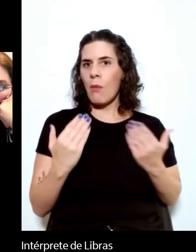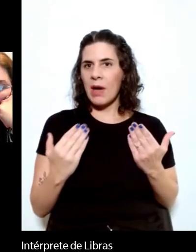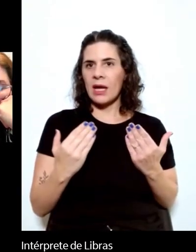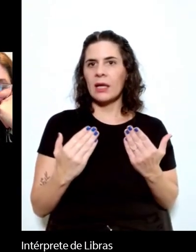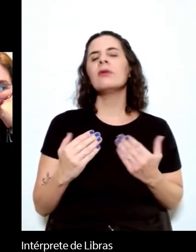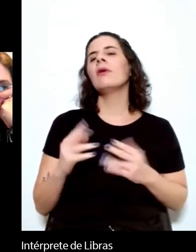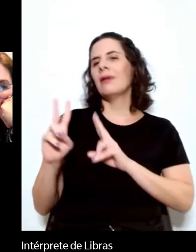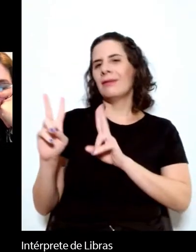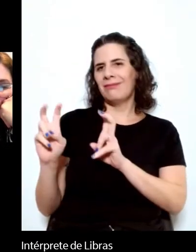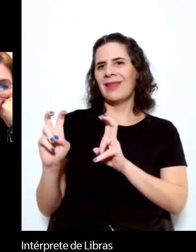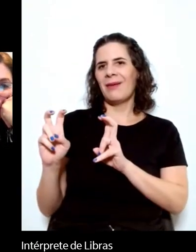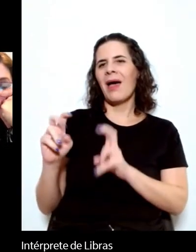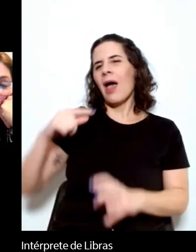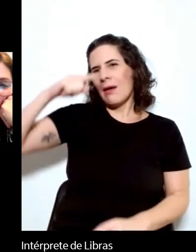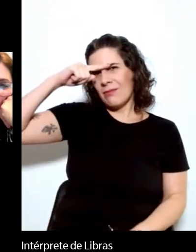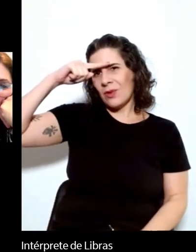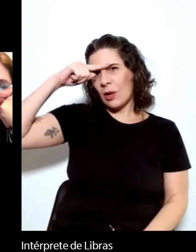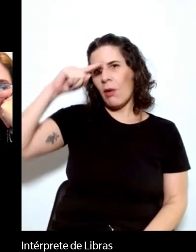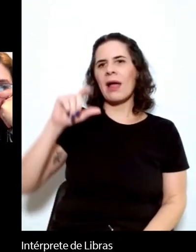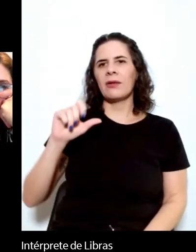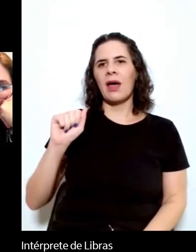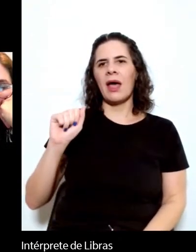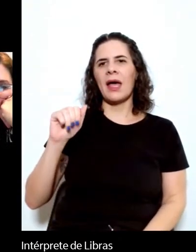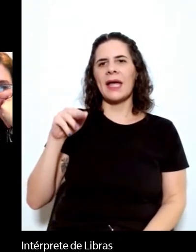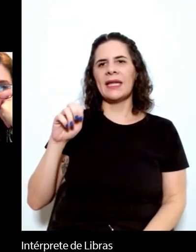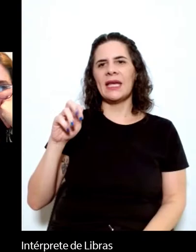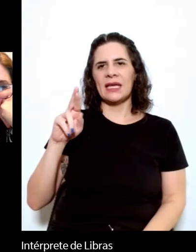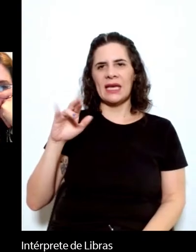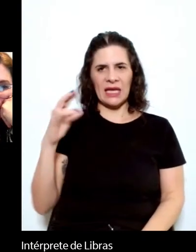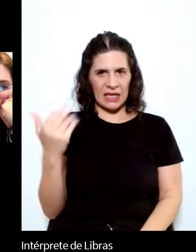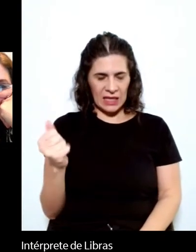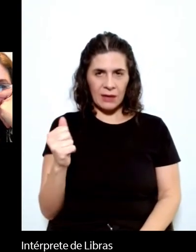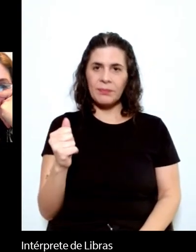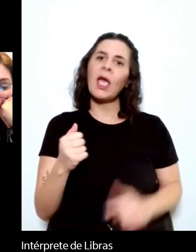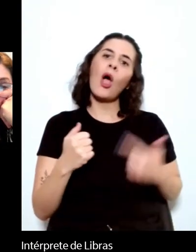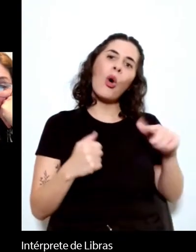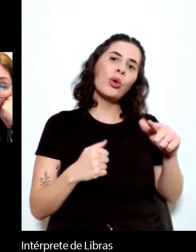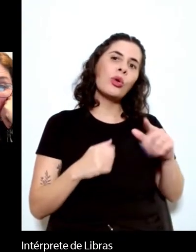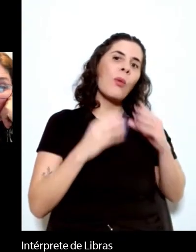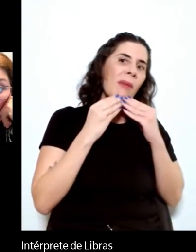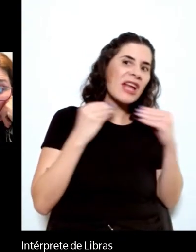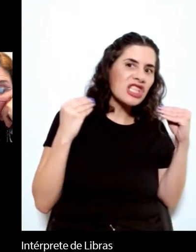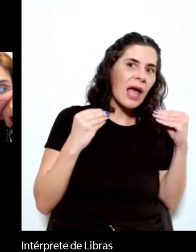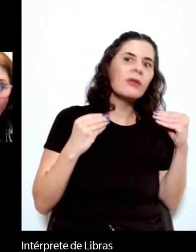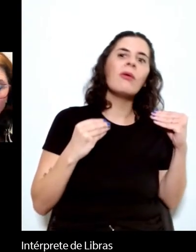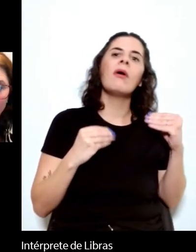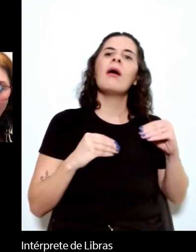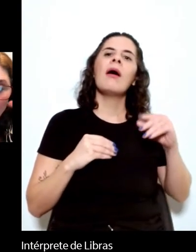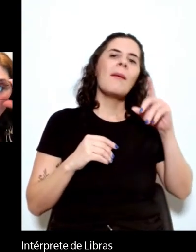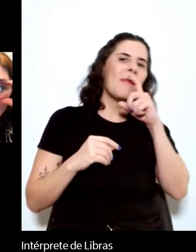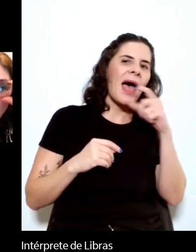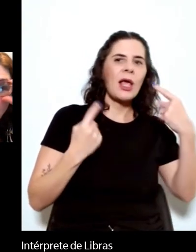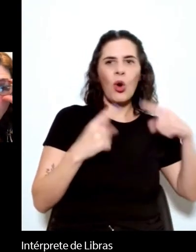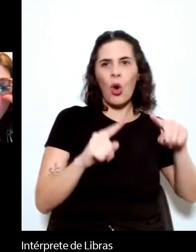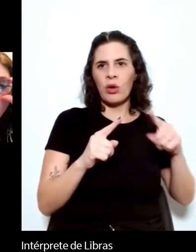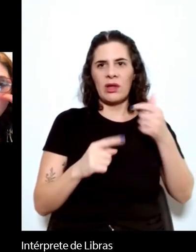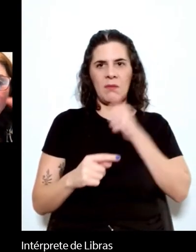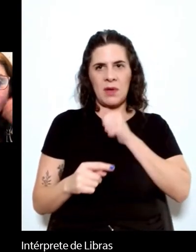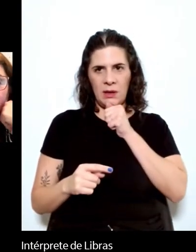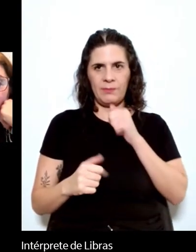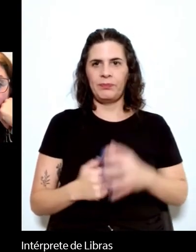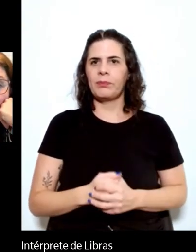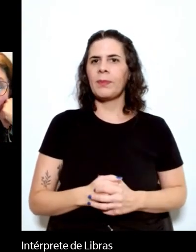Monteiro Lobato a pai contra mãe de Machado de Assis. Machado e Lobato, eu traduzo,